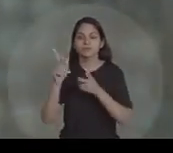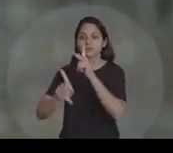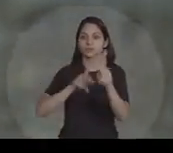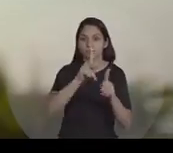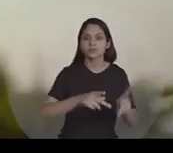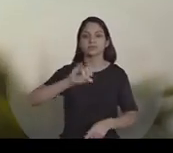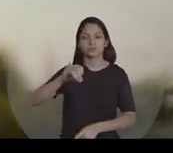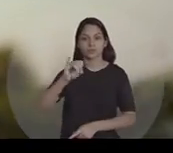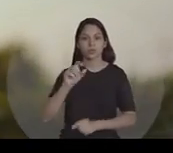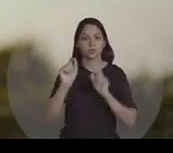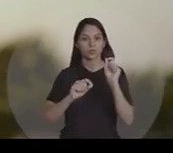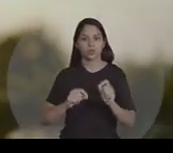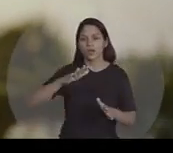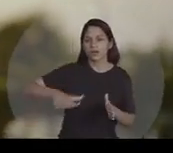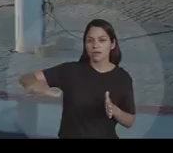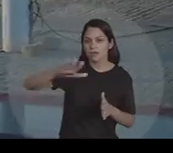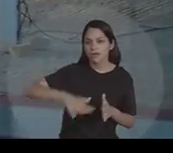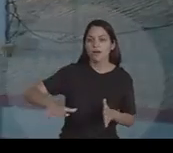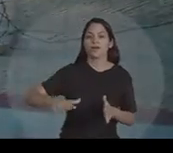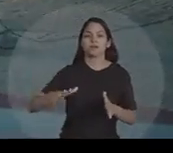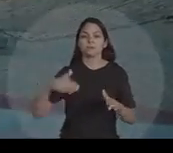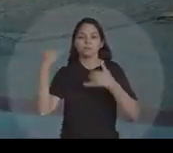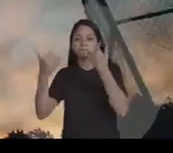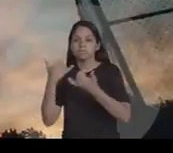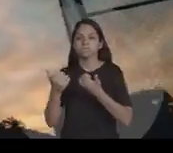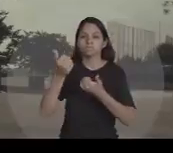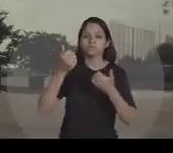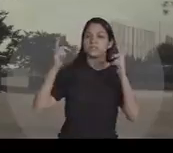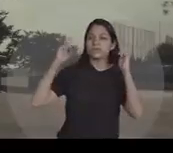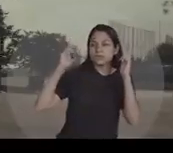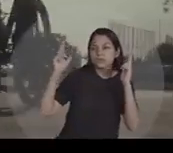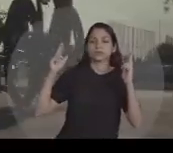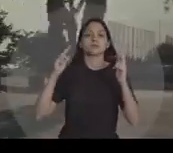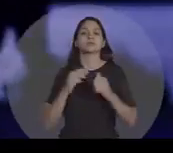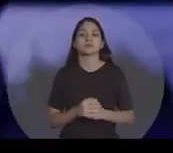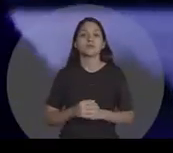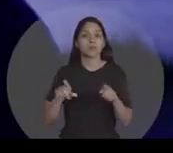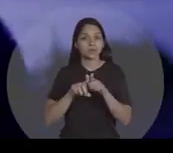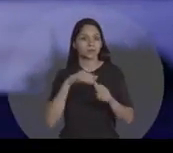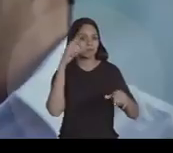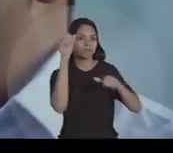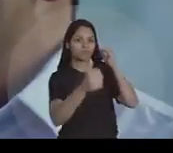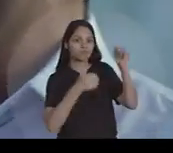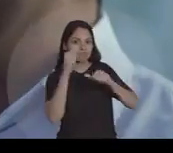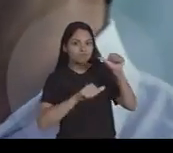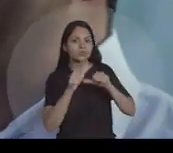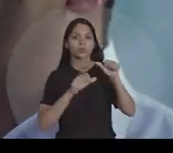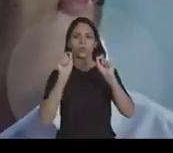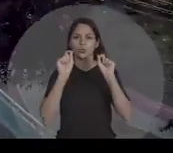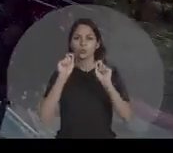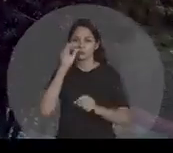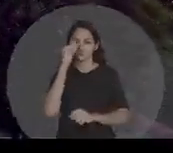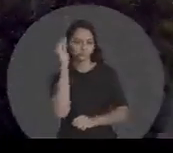a população de Juazeiro A Vila Bossa Nova Um moderno complexo de lazer e entretenimento Transformamos o que estava